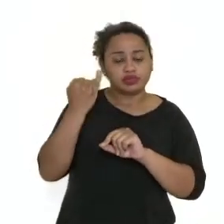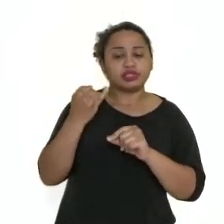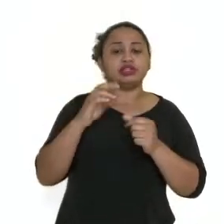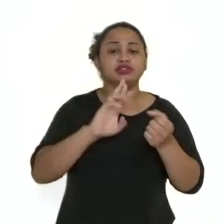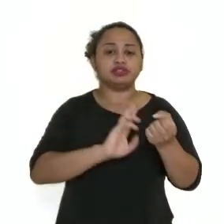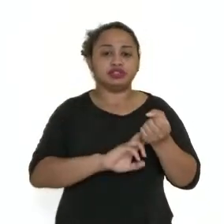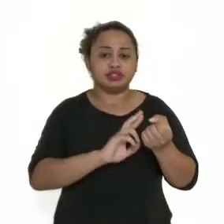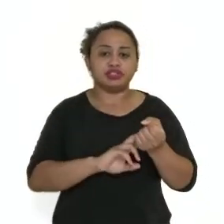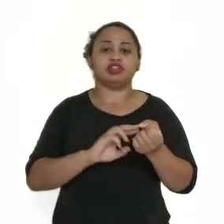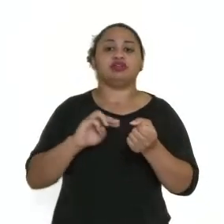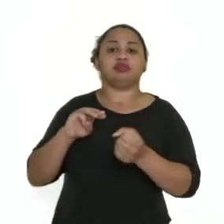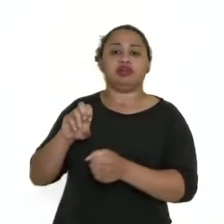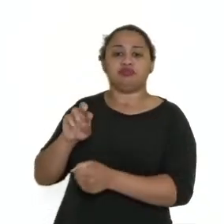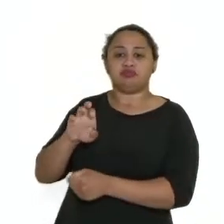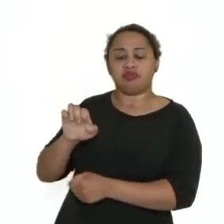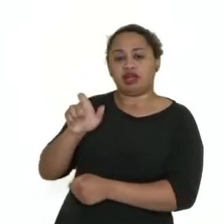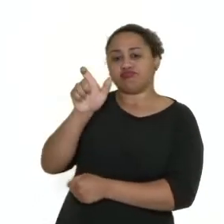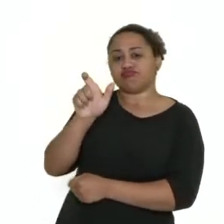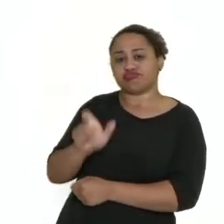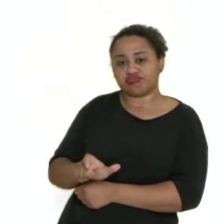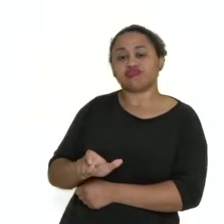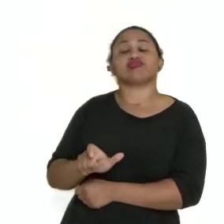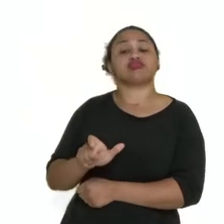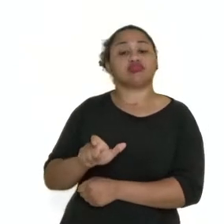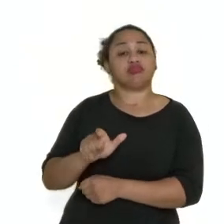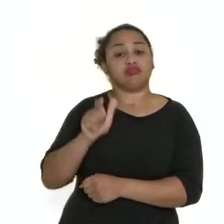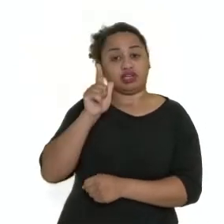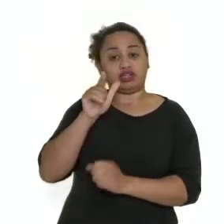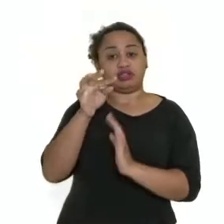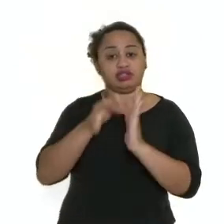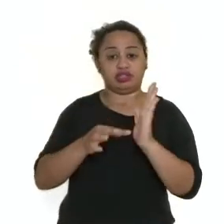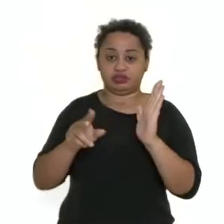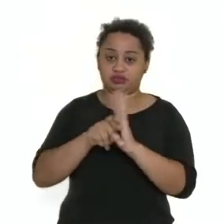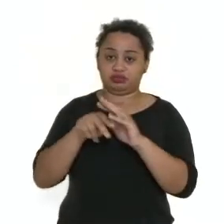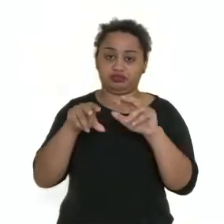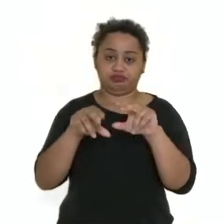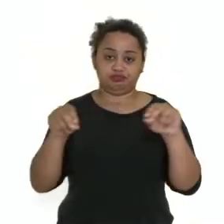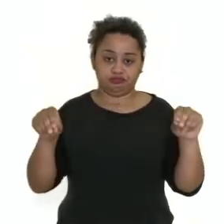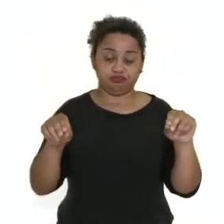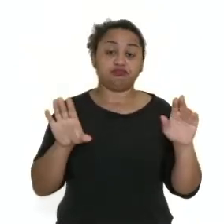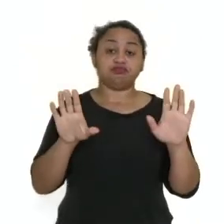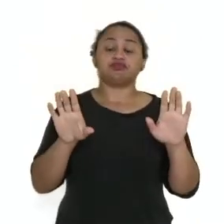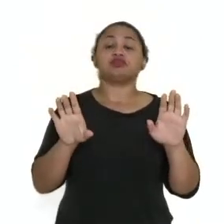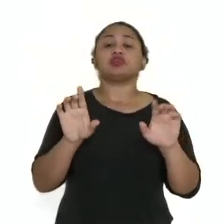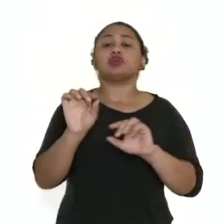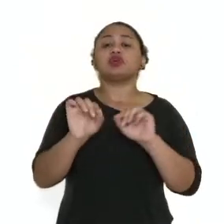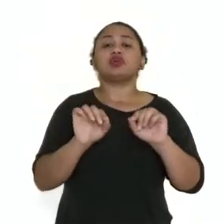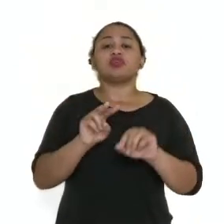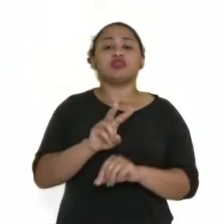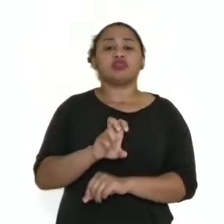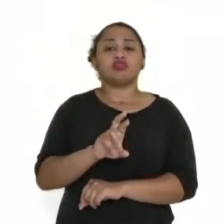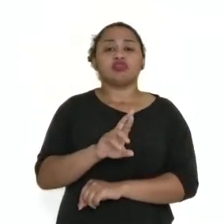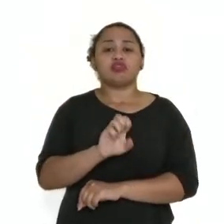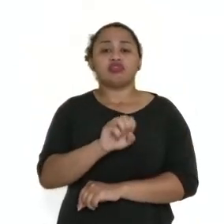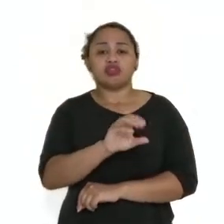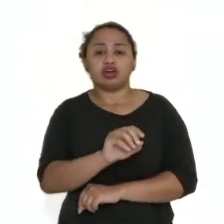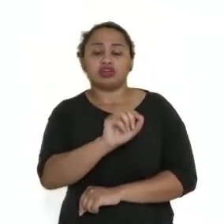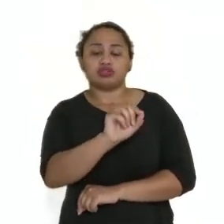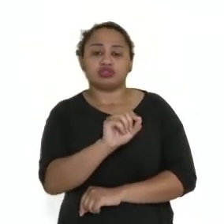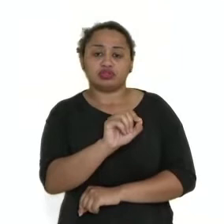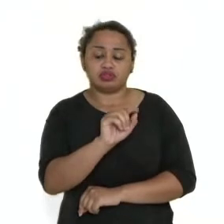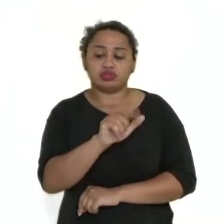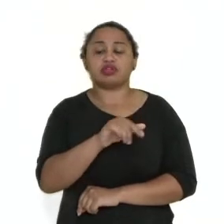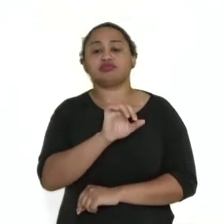Então, sem a rima e a métrica, não se faz um cordel. E lembrando, então, o é o verso? Então, o verso é sempre